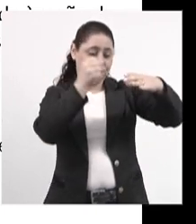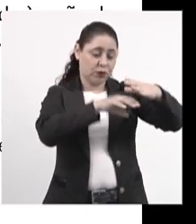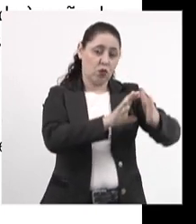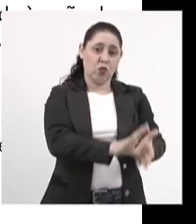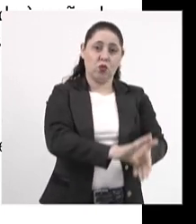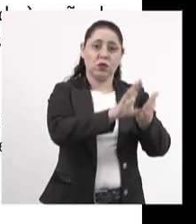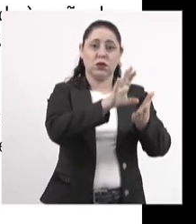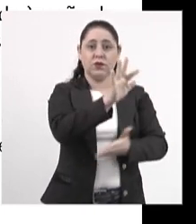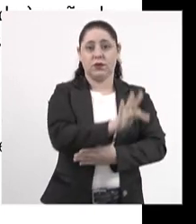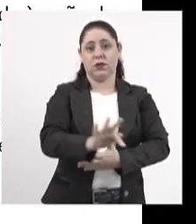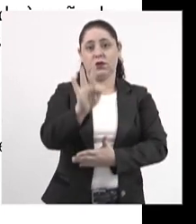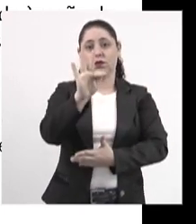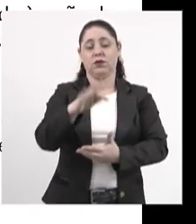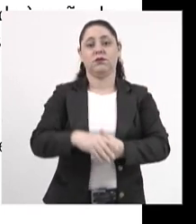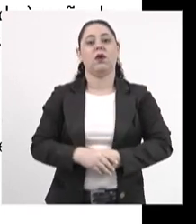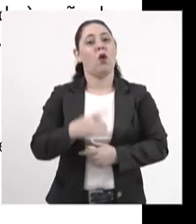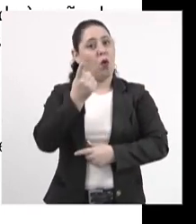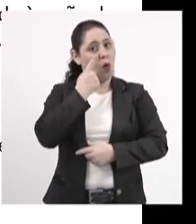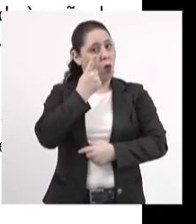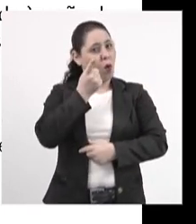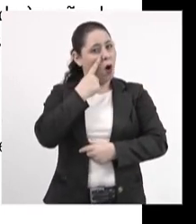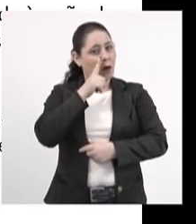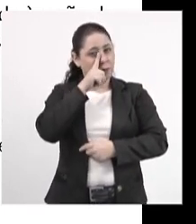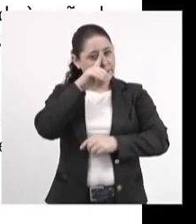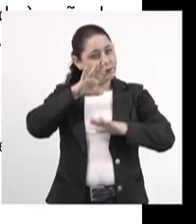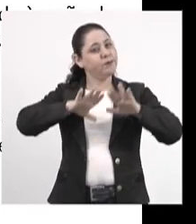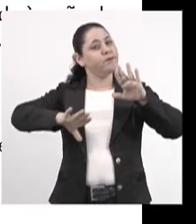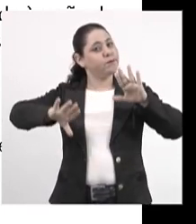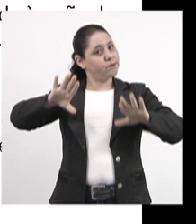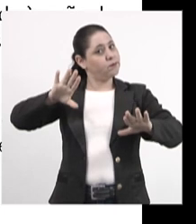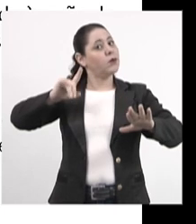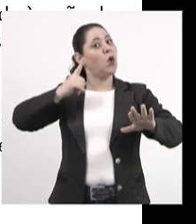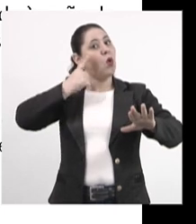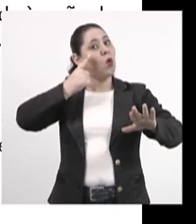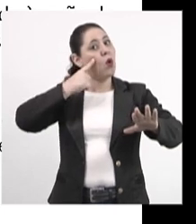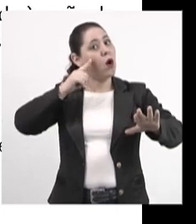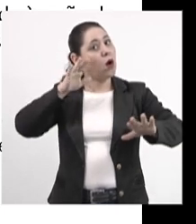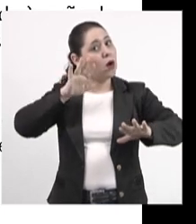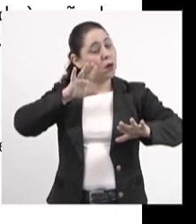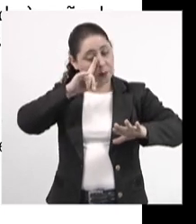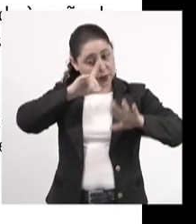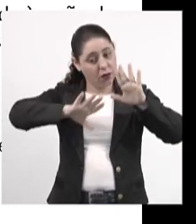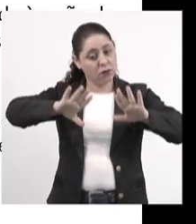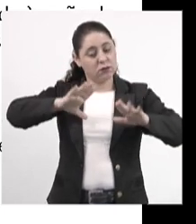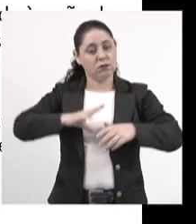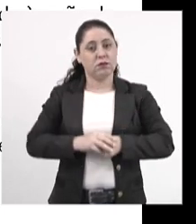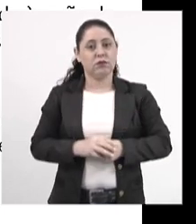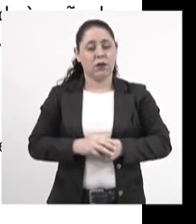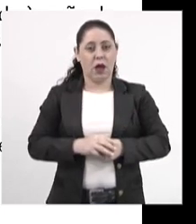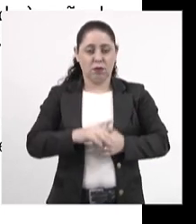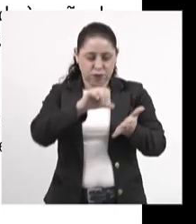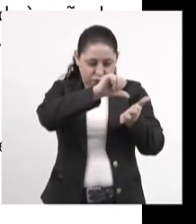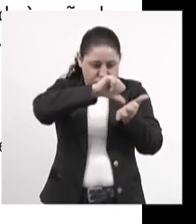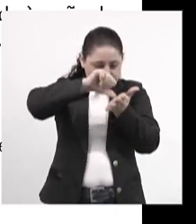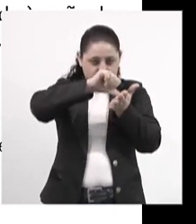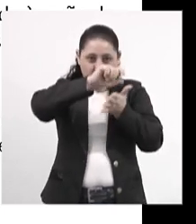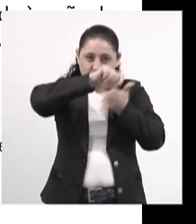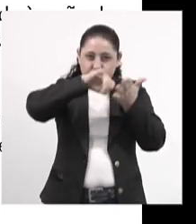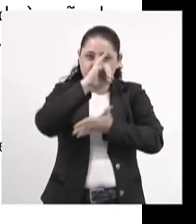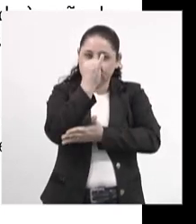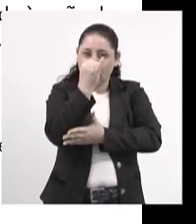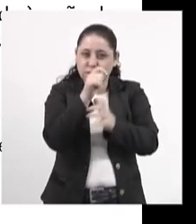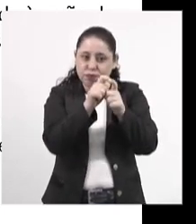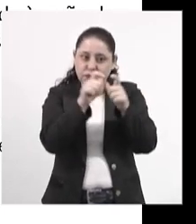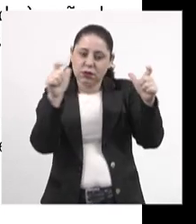Conselho Federativo. Olha só o perigo disso. Olha só o perigo disso. É uma centralização tributária tão